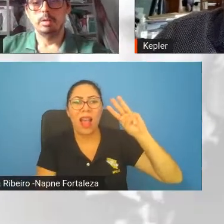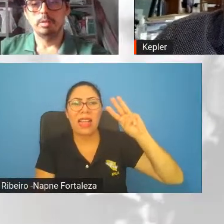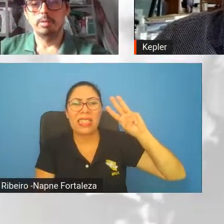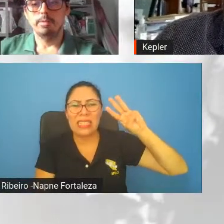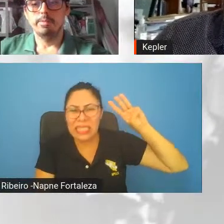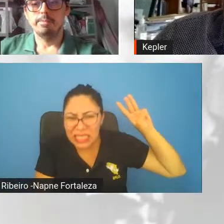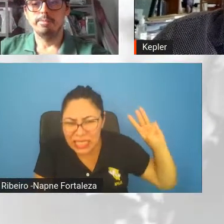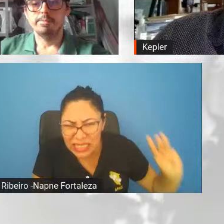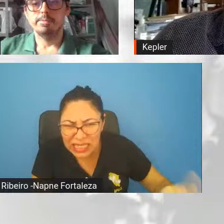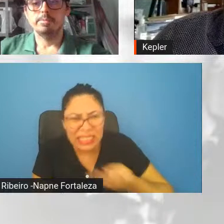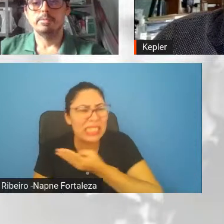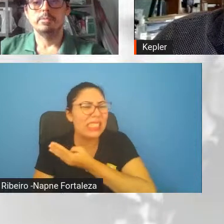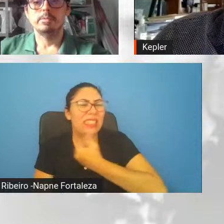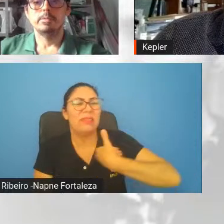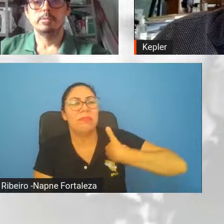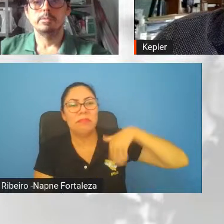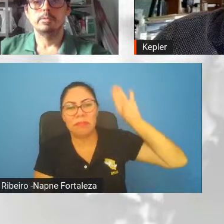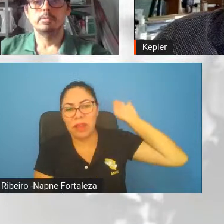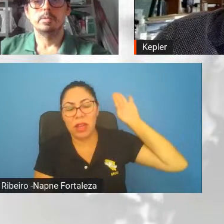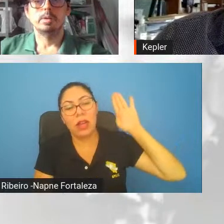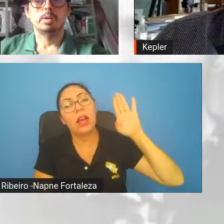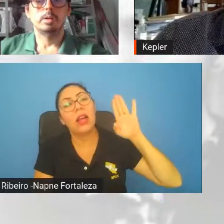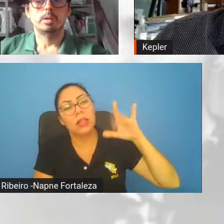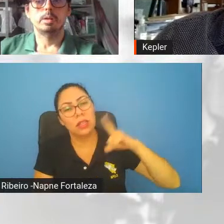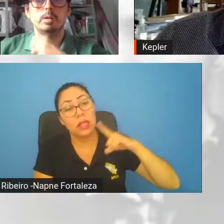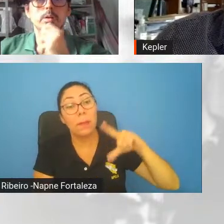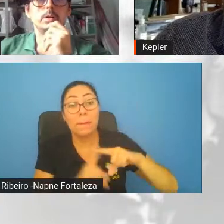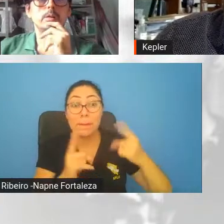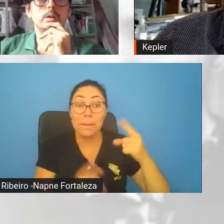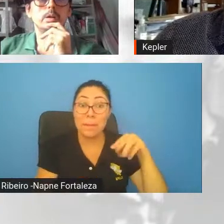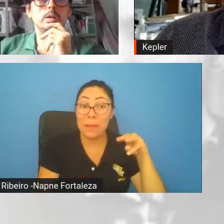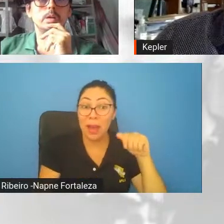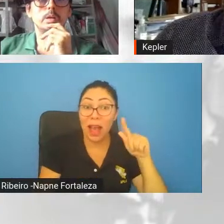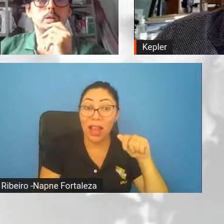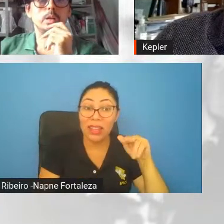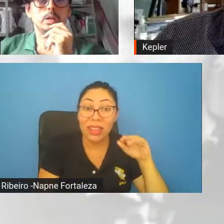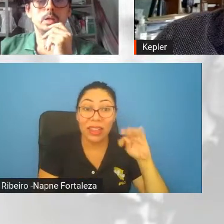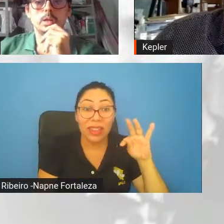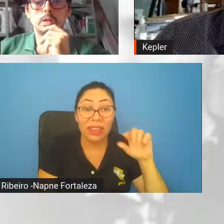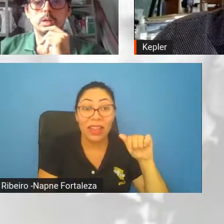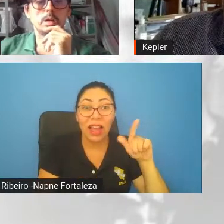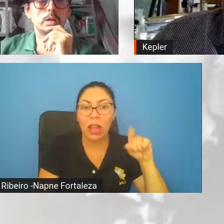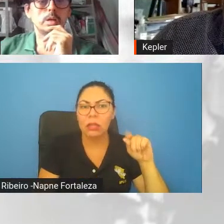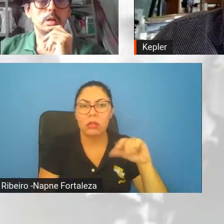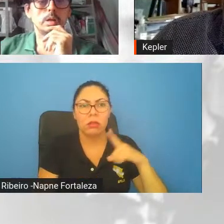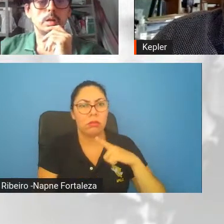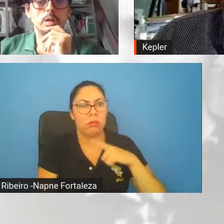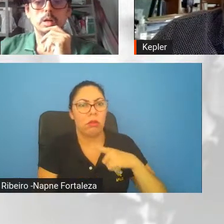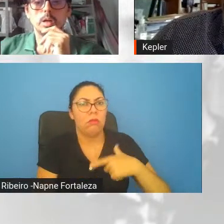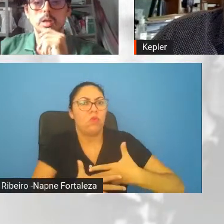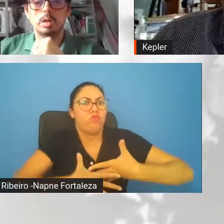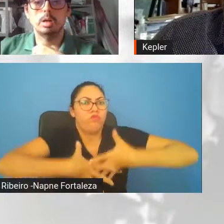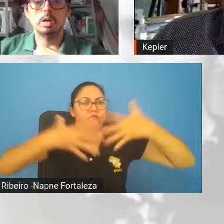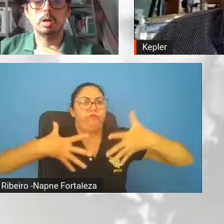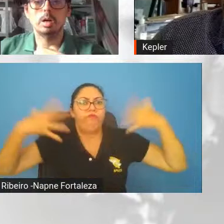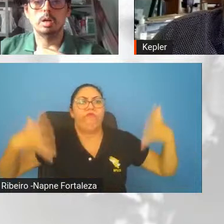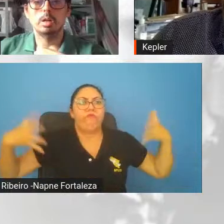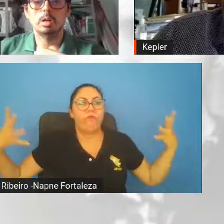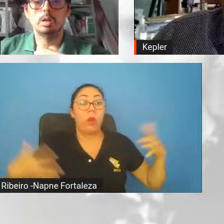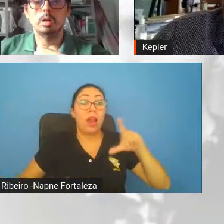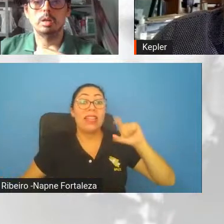fazer em terra, mas os magnetários têm um campo ainda 100 vezes maior. Então, é quando